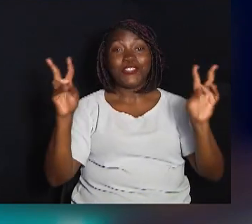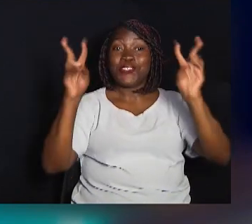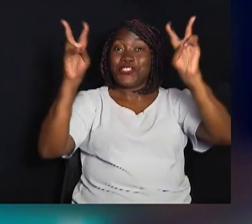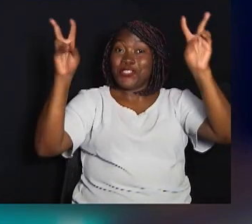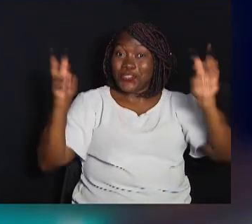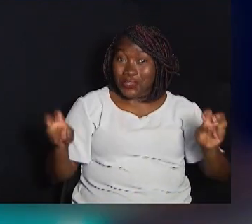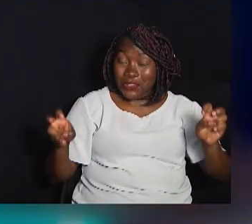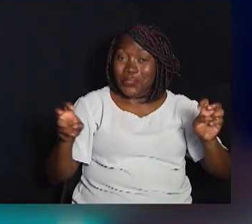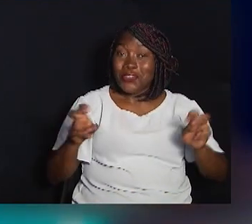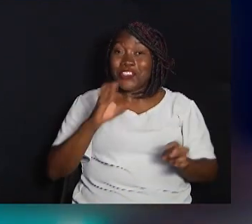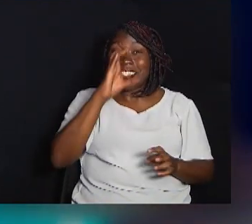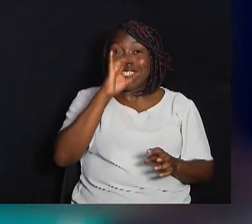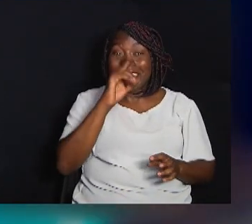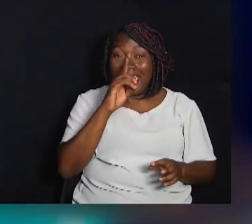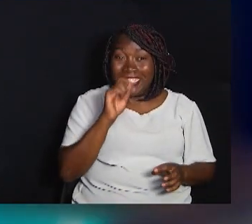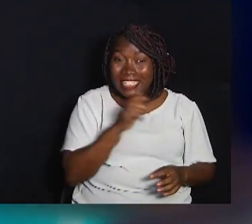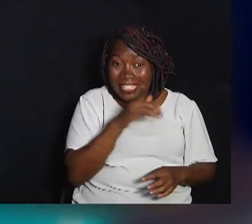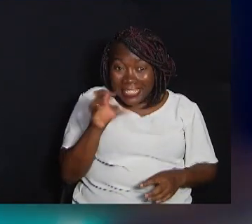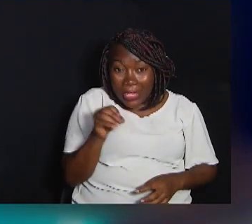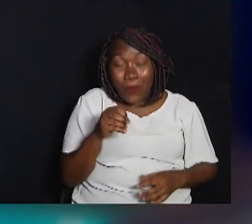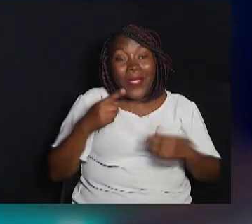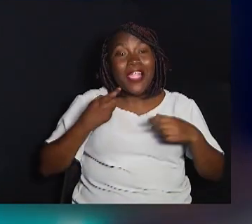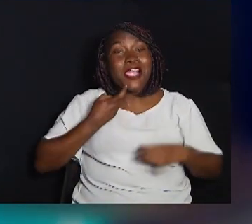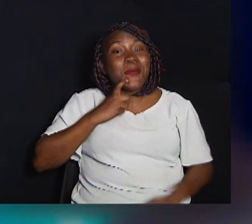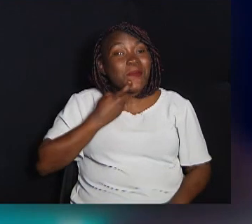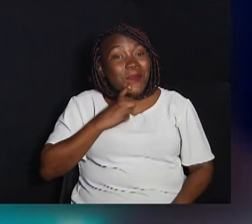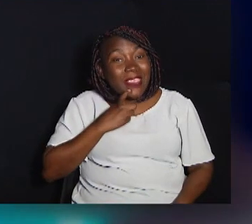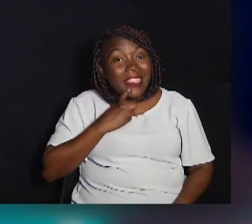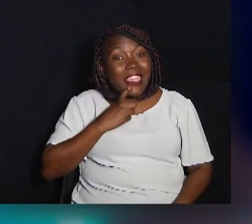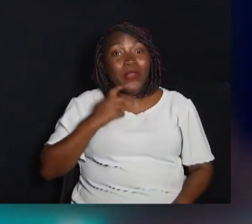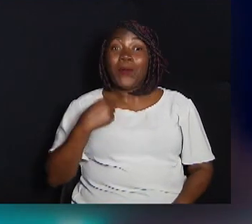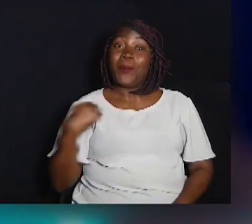campineiro Para nós, da casa do povo